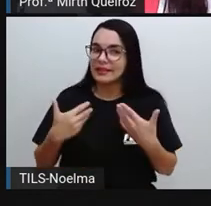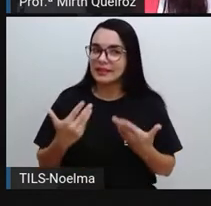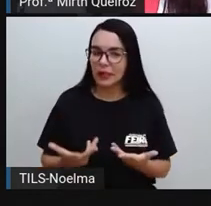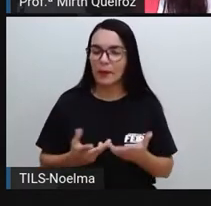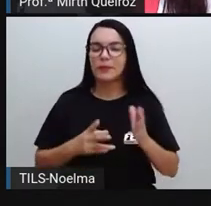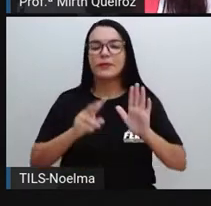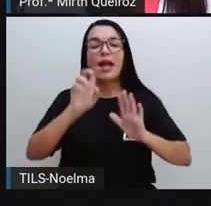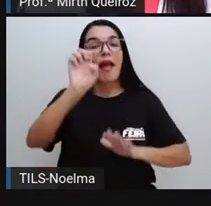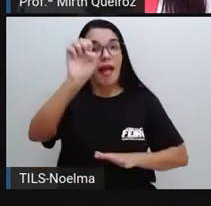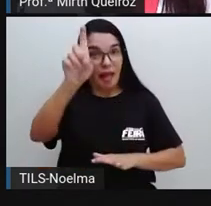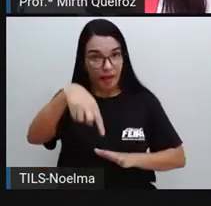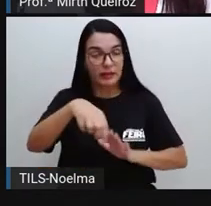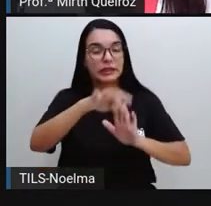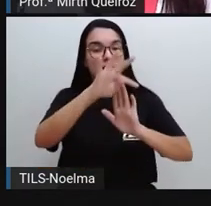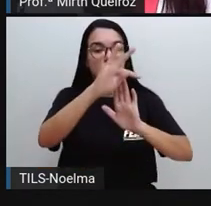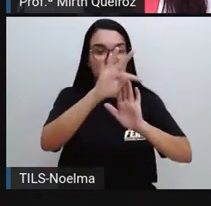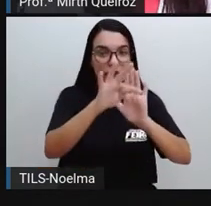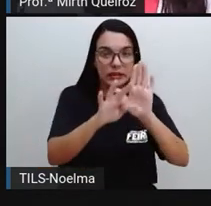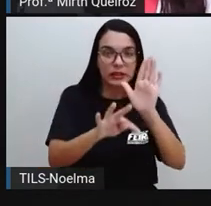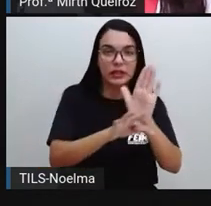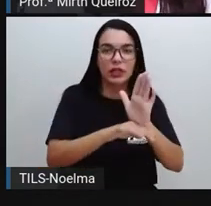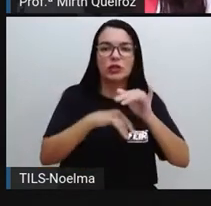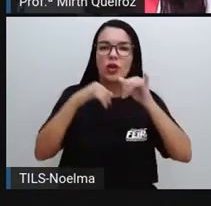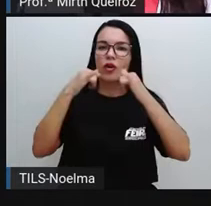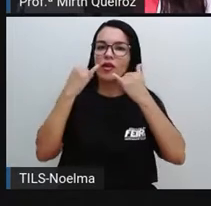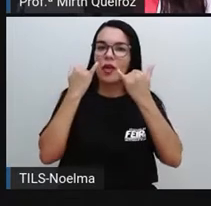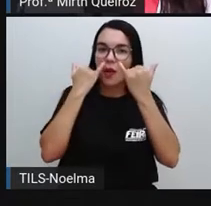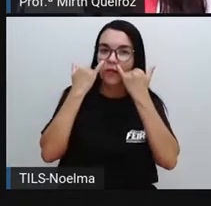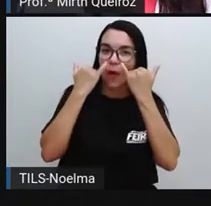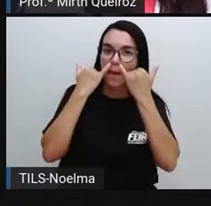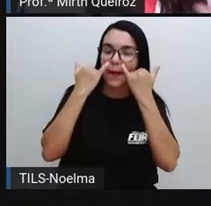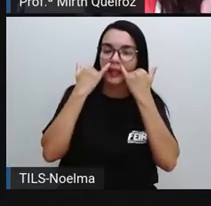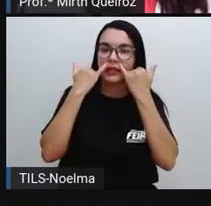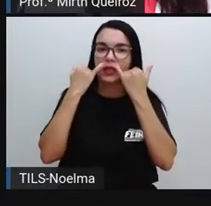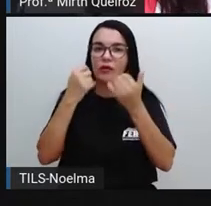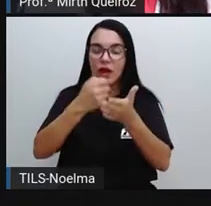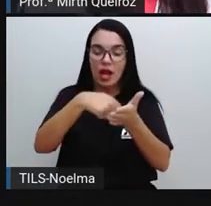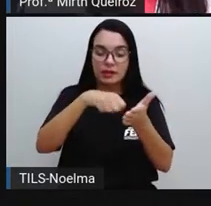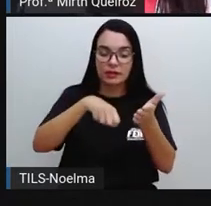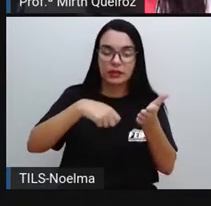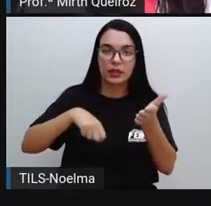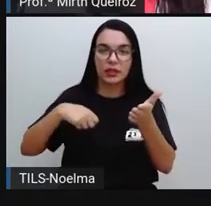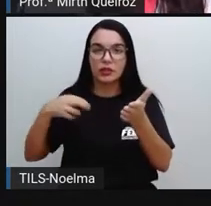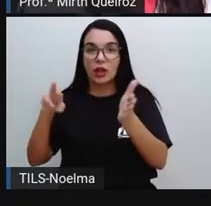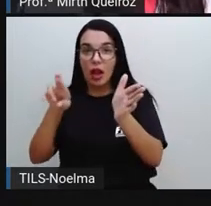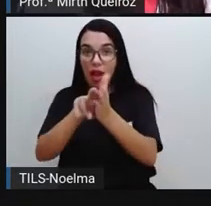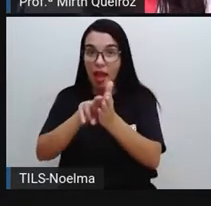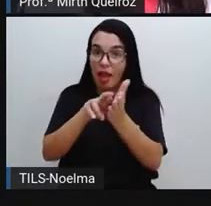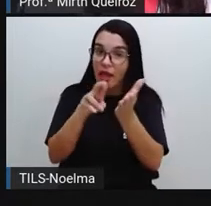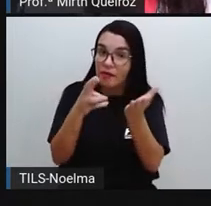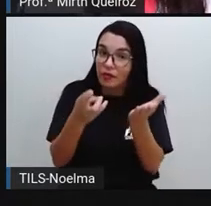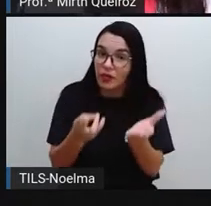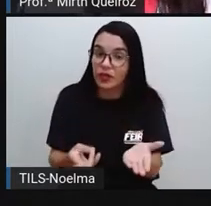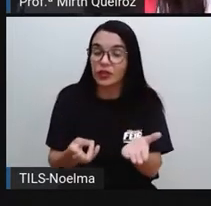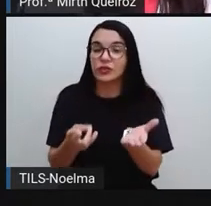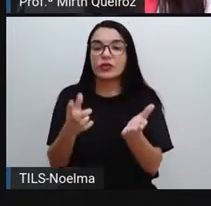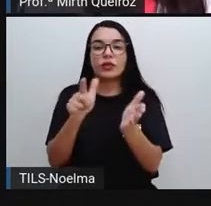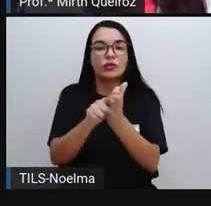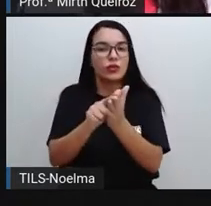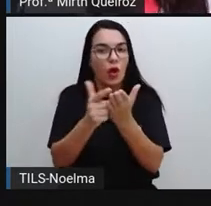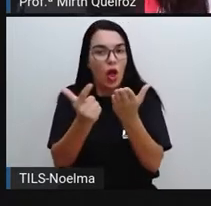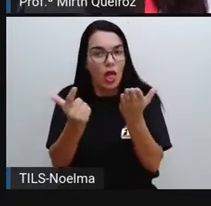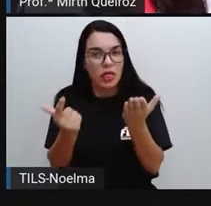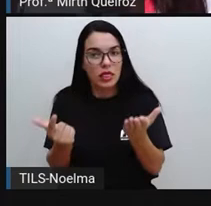São textos informativos escritos em revistas científicas. Não somente em revistas científicas, como a gente já viu que pode estar no